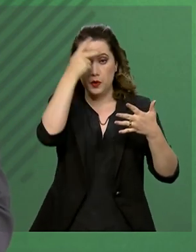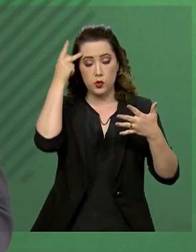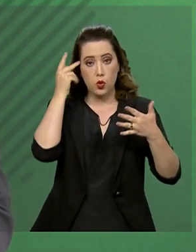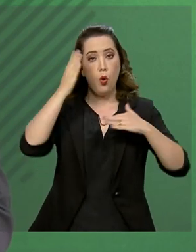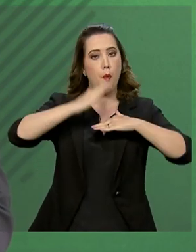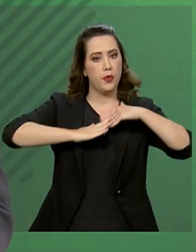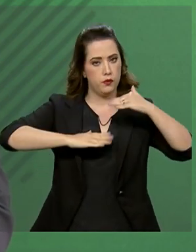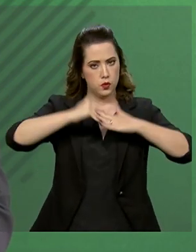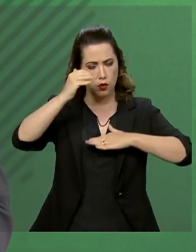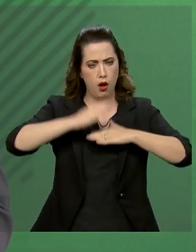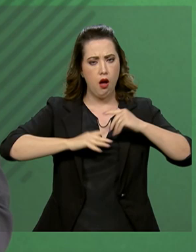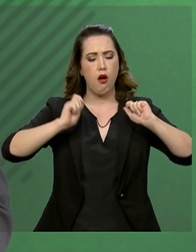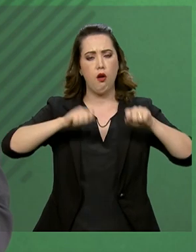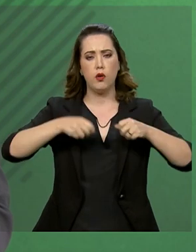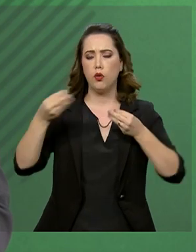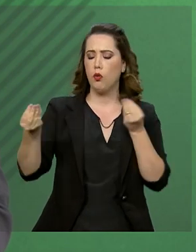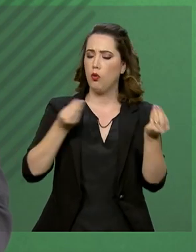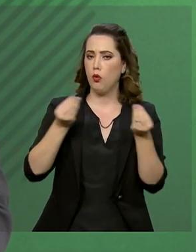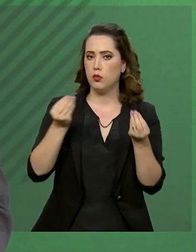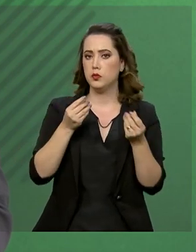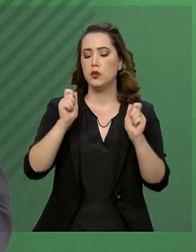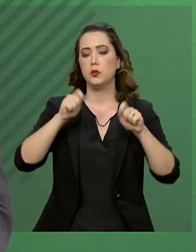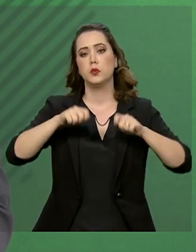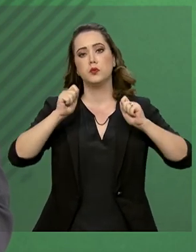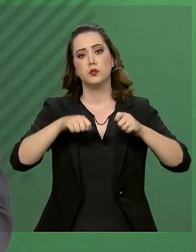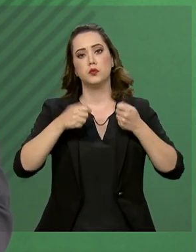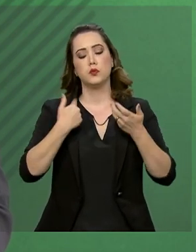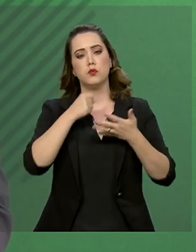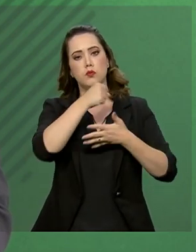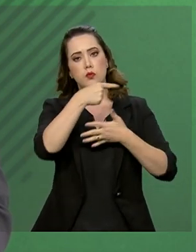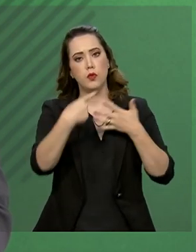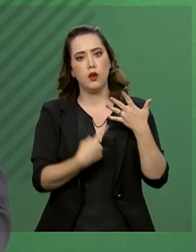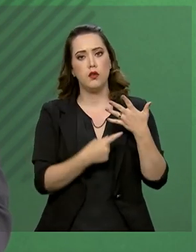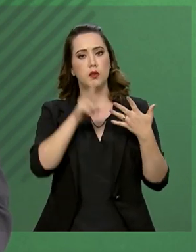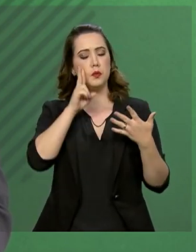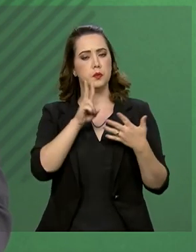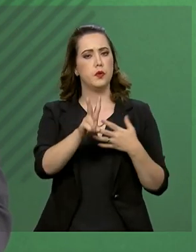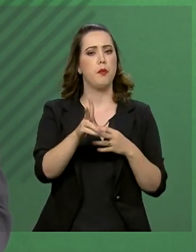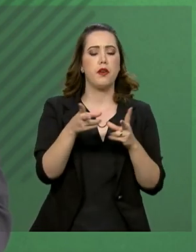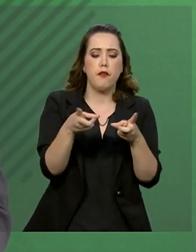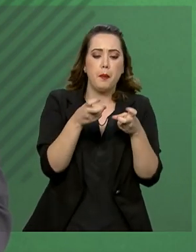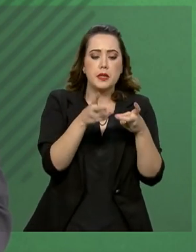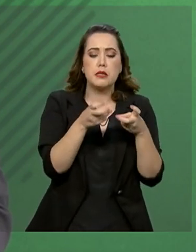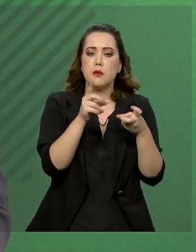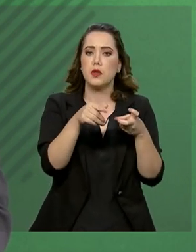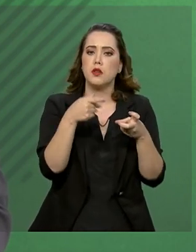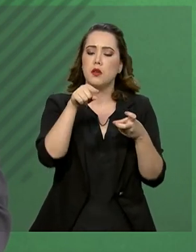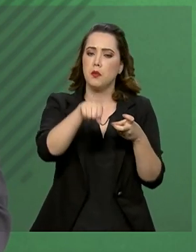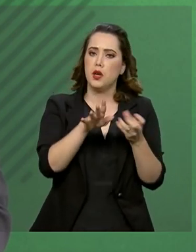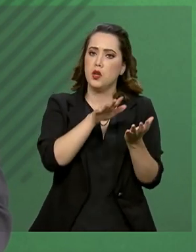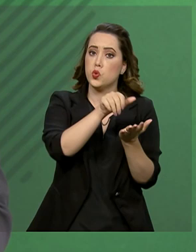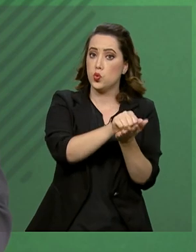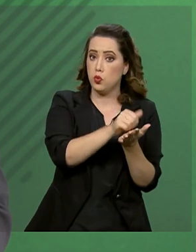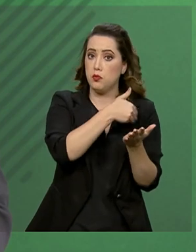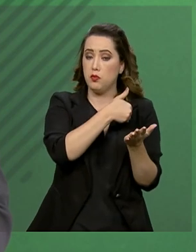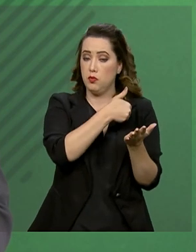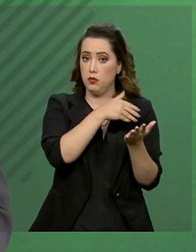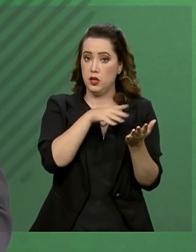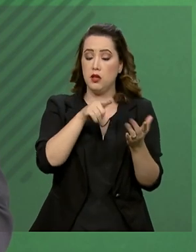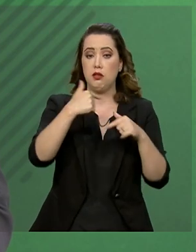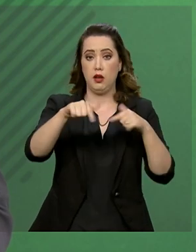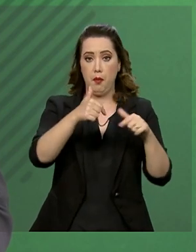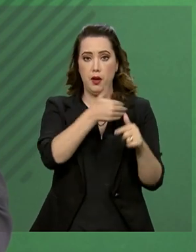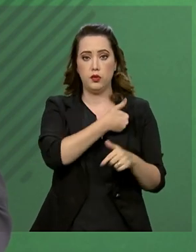profissional e os procedimentos gerais a serem observados para a ocupação dos cargos em